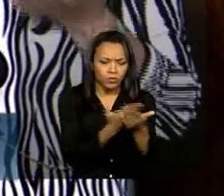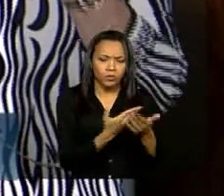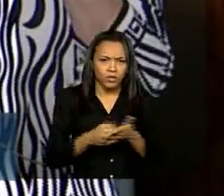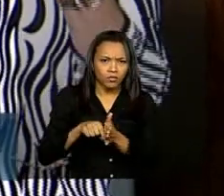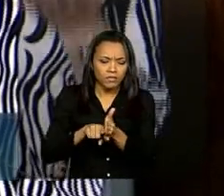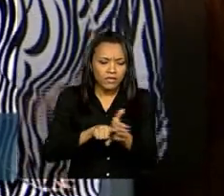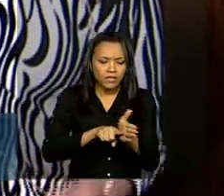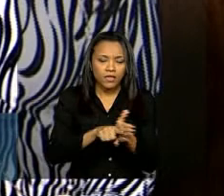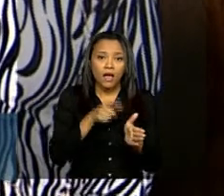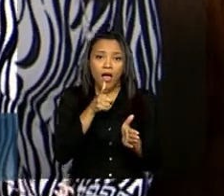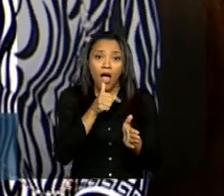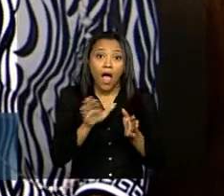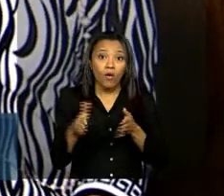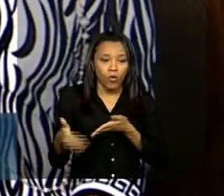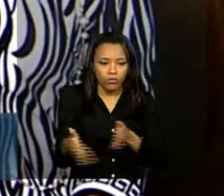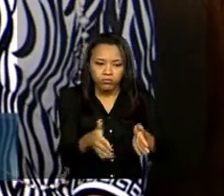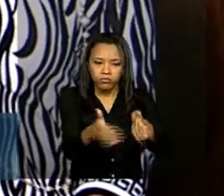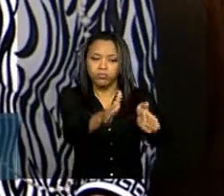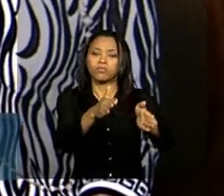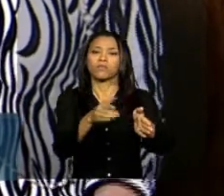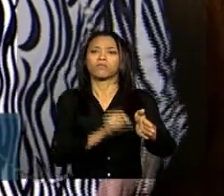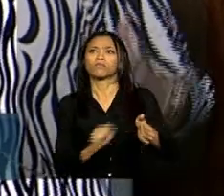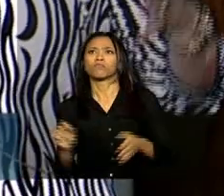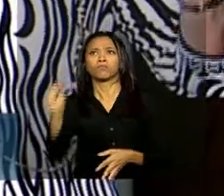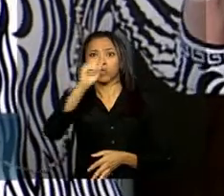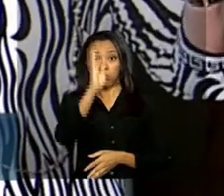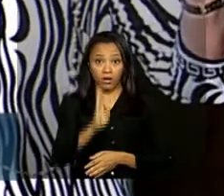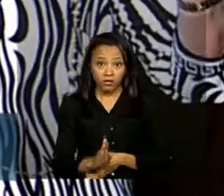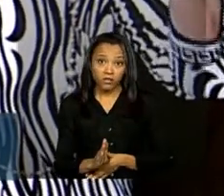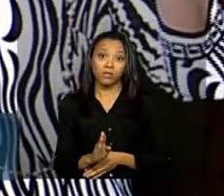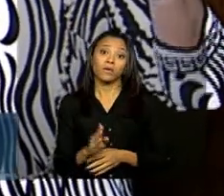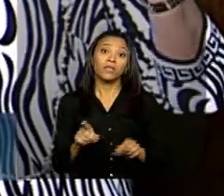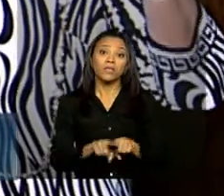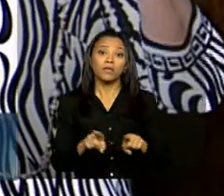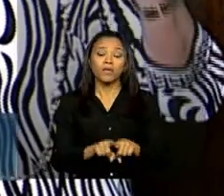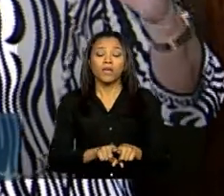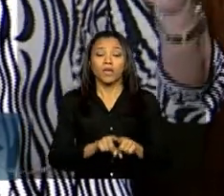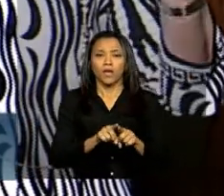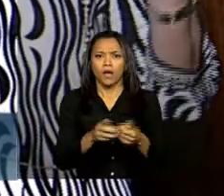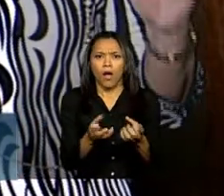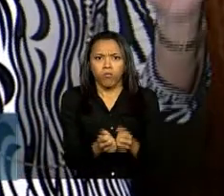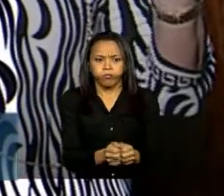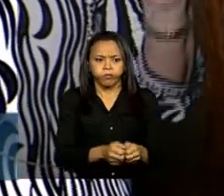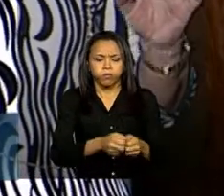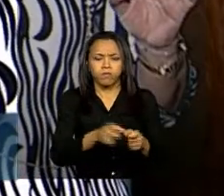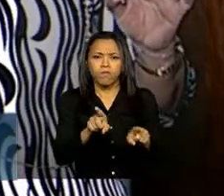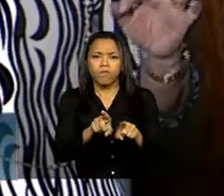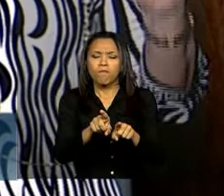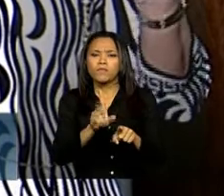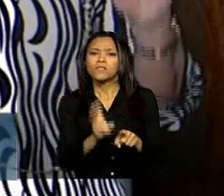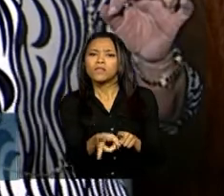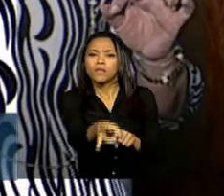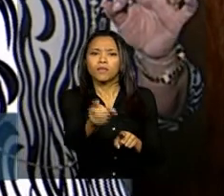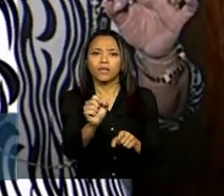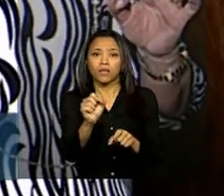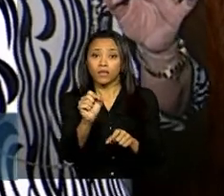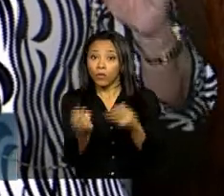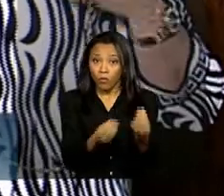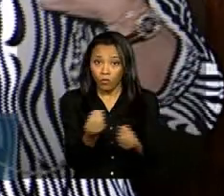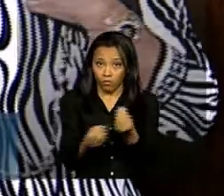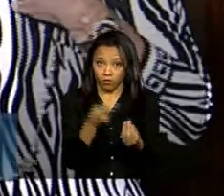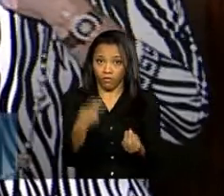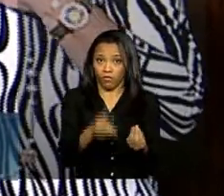de todo o volume de água desses rios e todas as possibilidades de reservação no Brasil